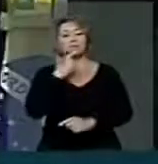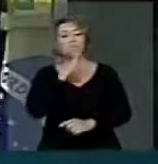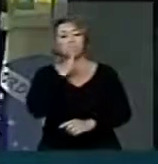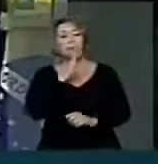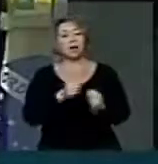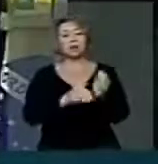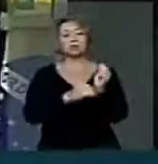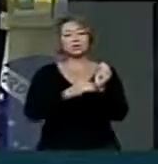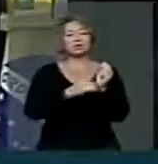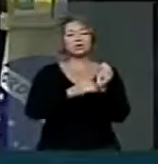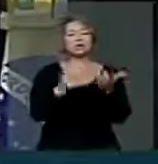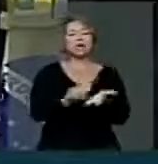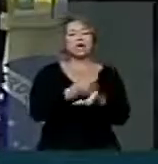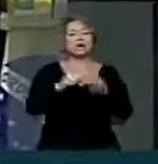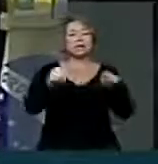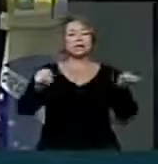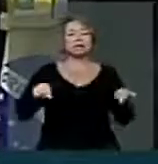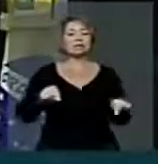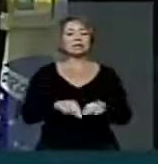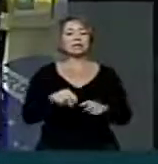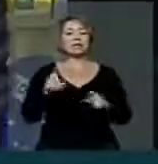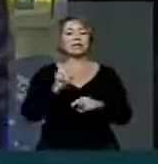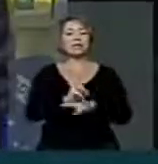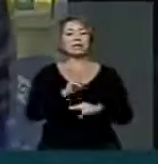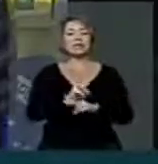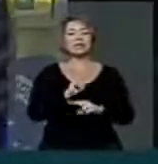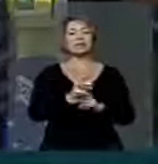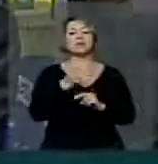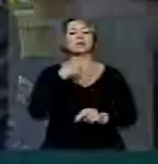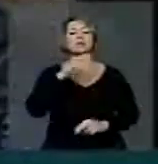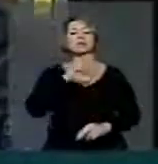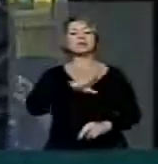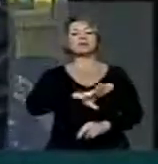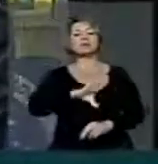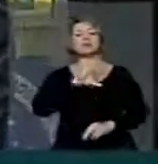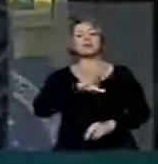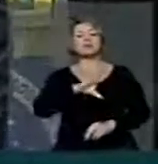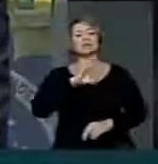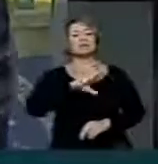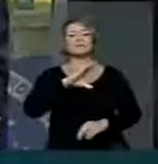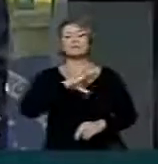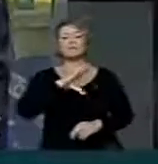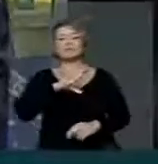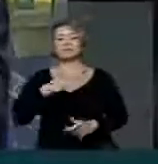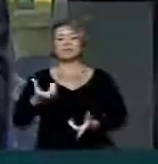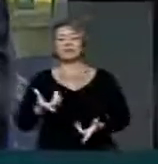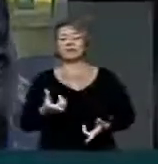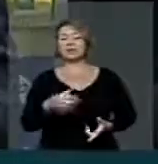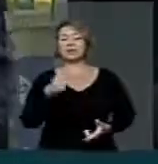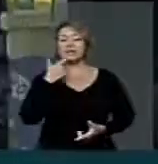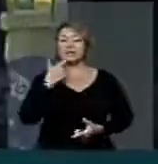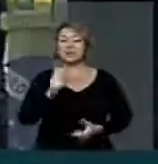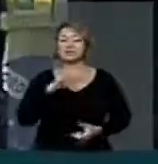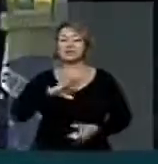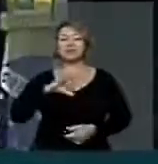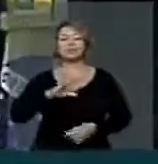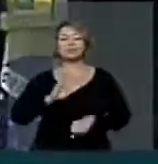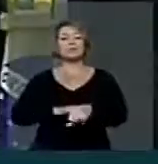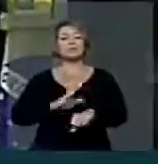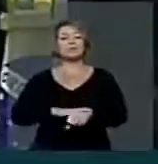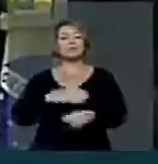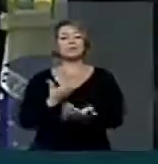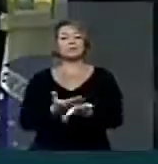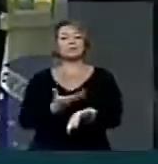consultórios, na proteção à língua portuguesa, na proteção ao tempo médio de formação,